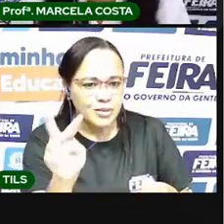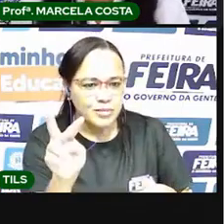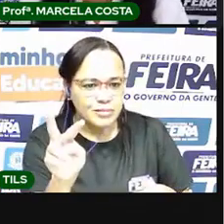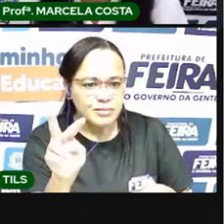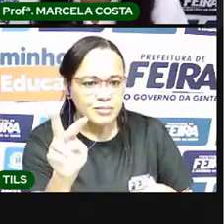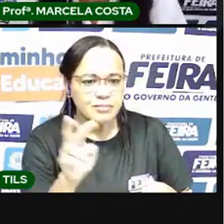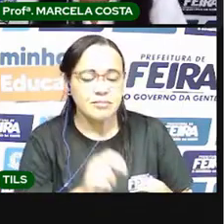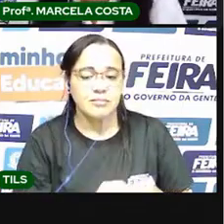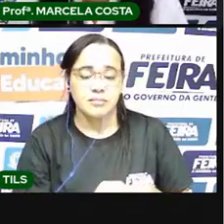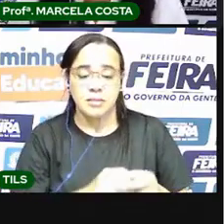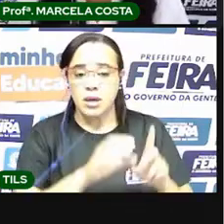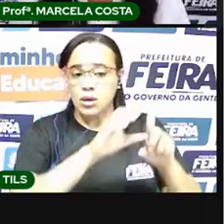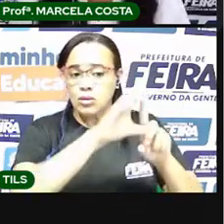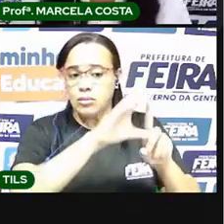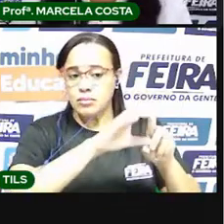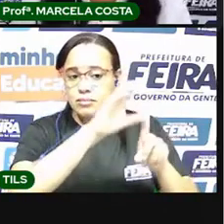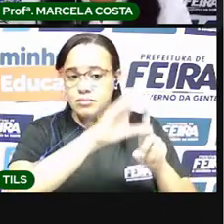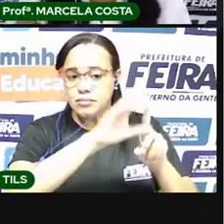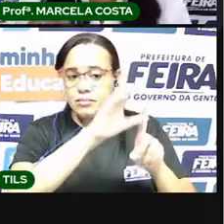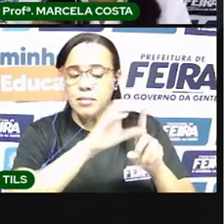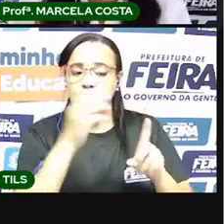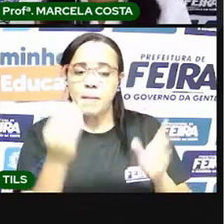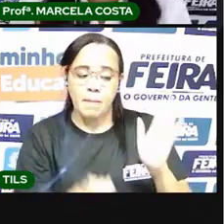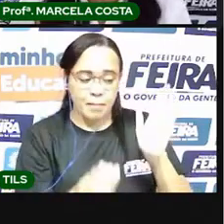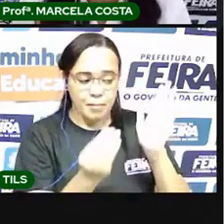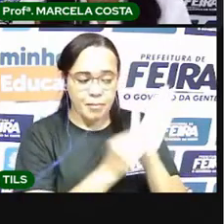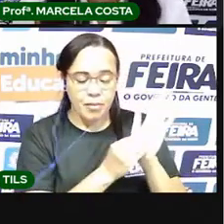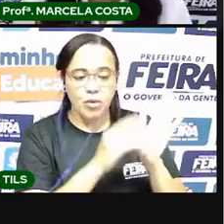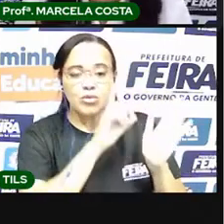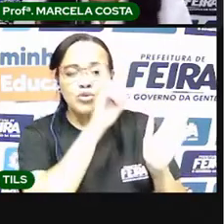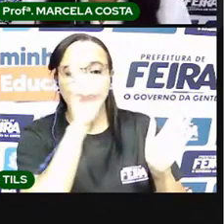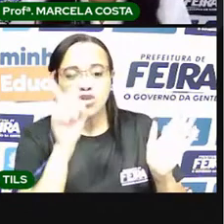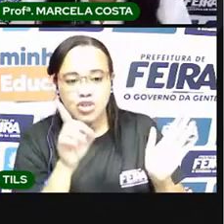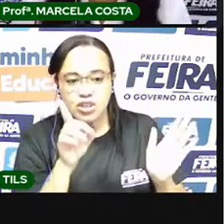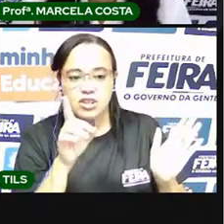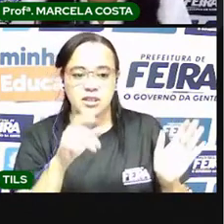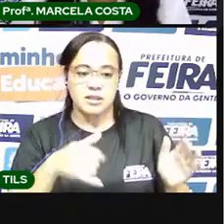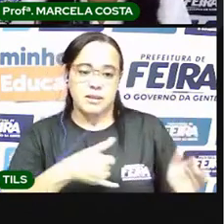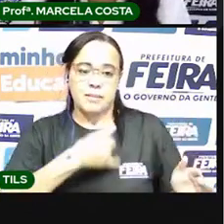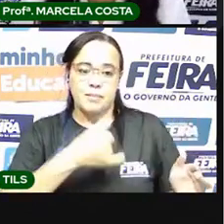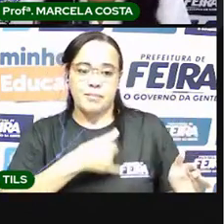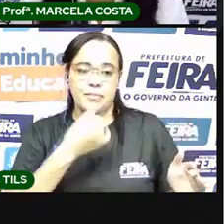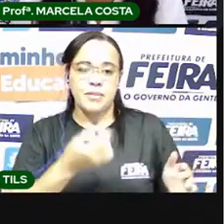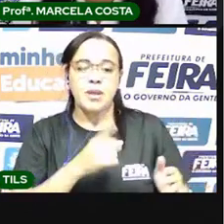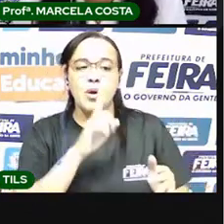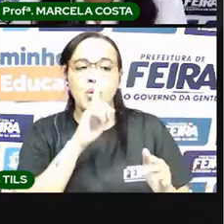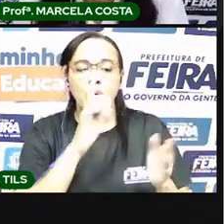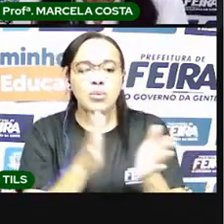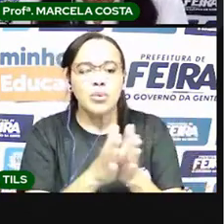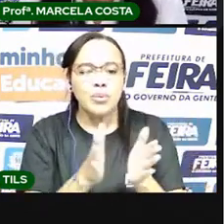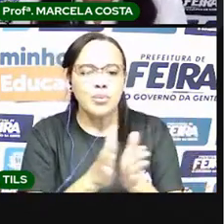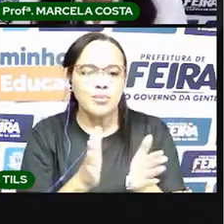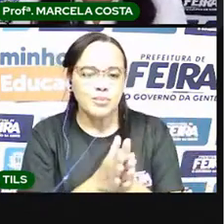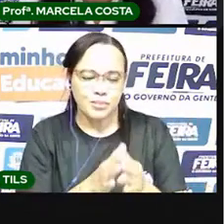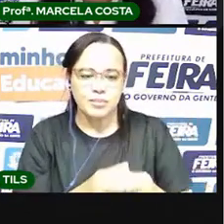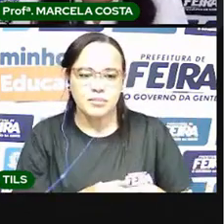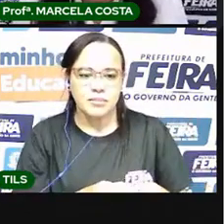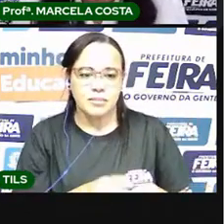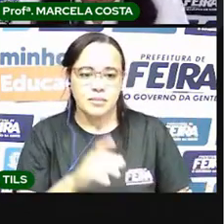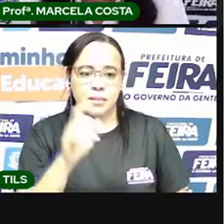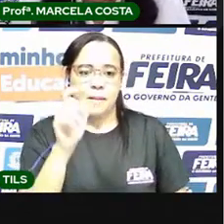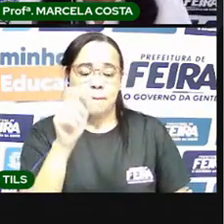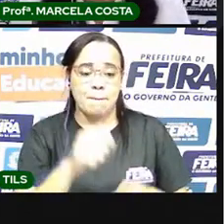Lá no calendário, eu consigo marcar qual é o dia do meu aniversário no mês. Eu faço aniversário no dia